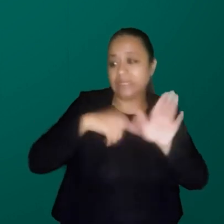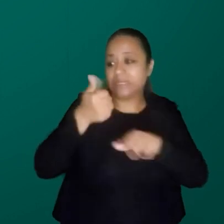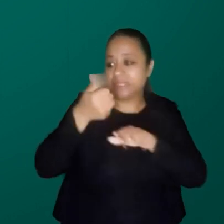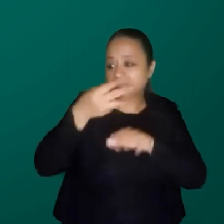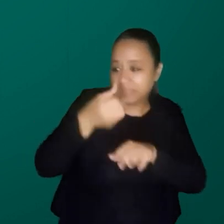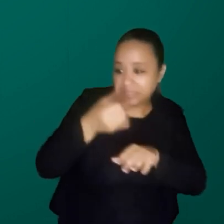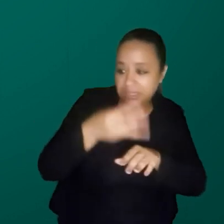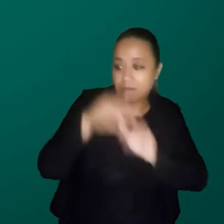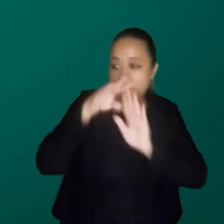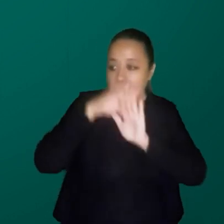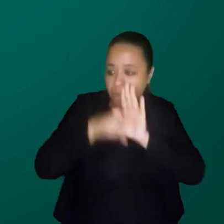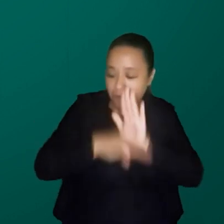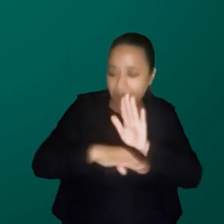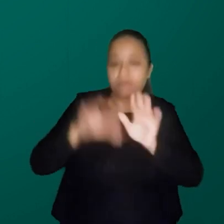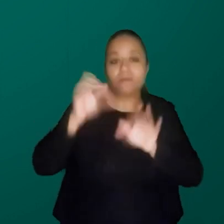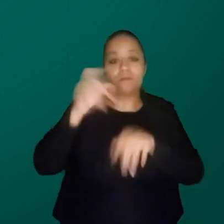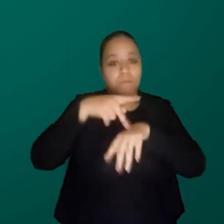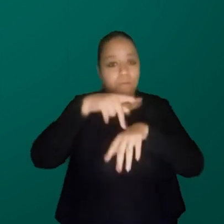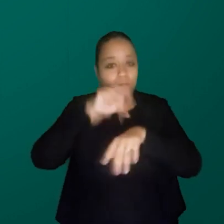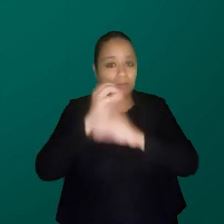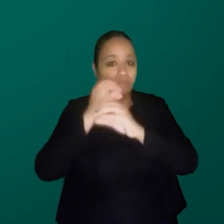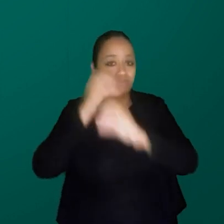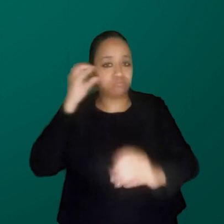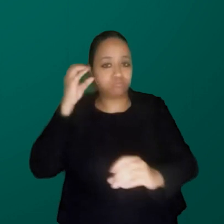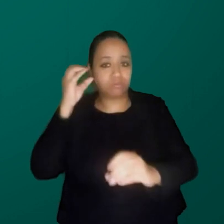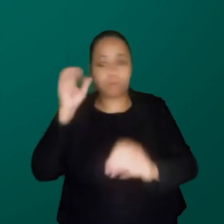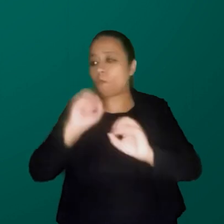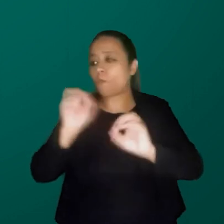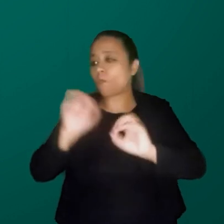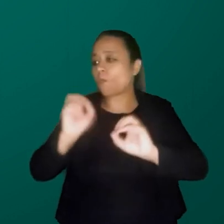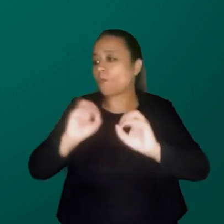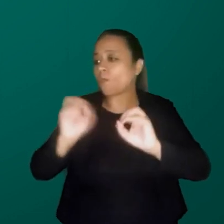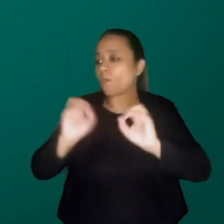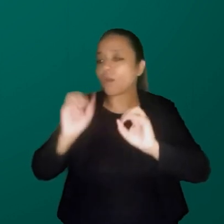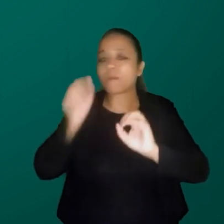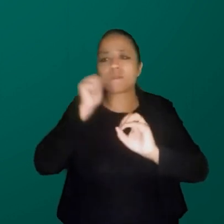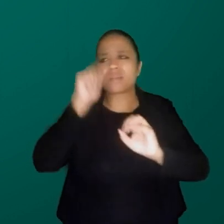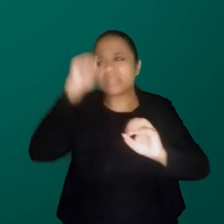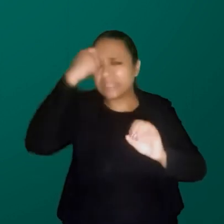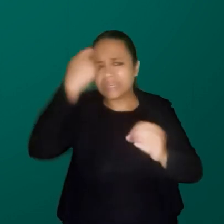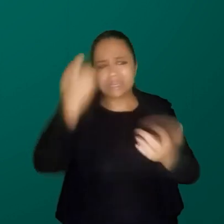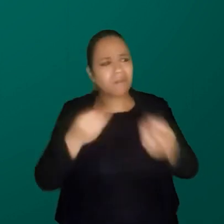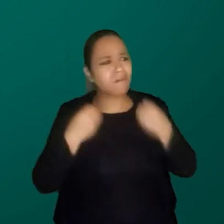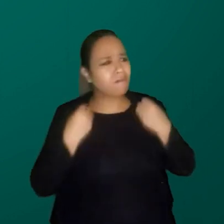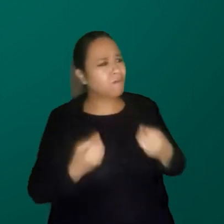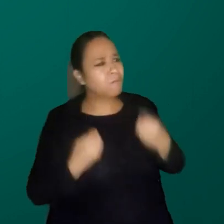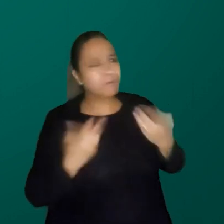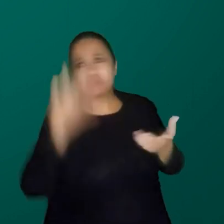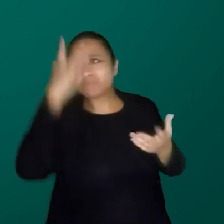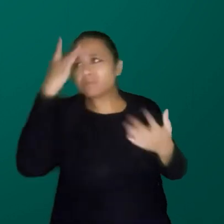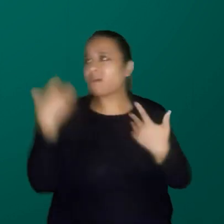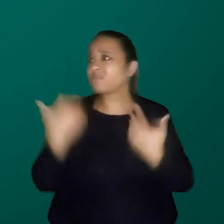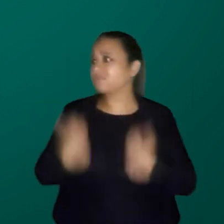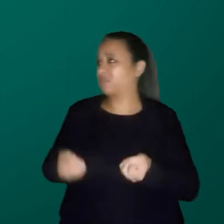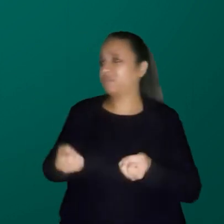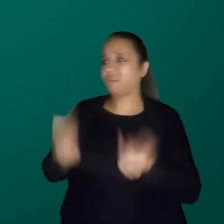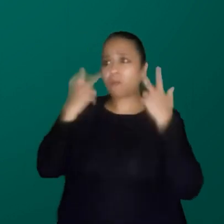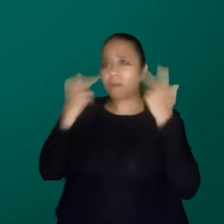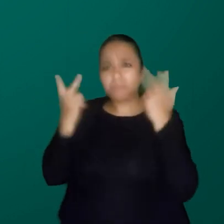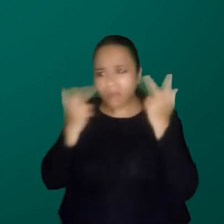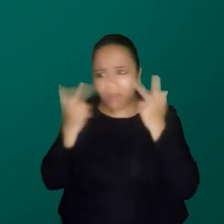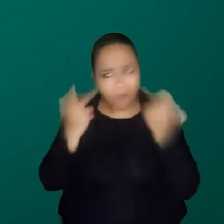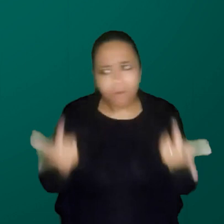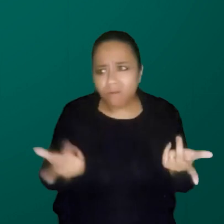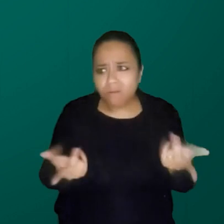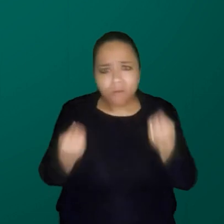programas de pós-graduação em engenharia que não tem nenhuma mulher negra. E ninguém acha isso absurdo. Ninguém. Quem acha isso absurdo somos